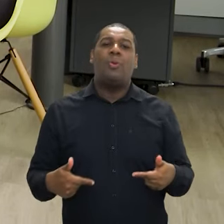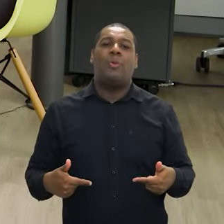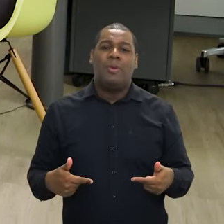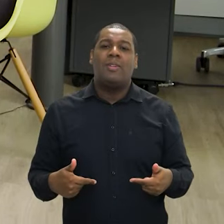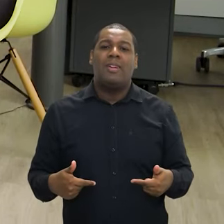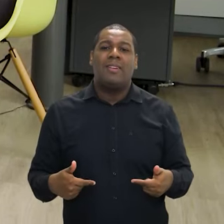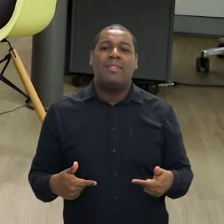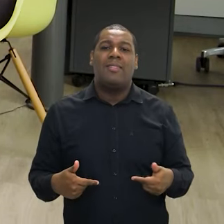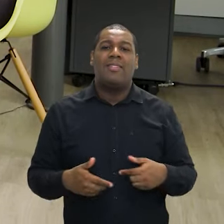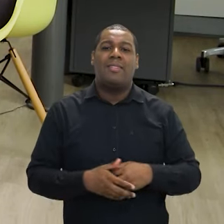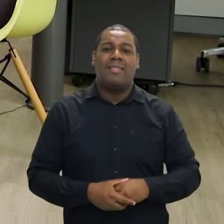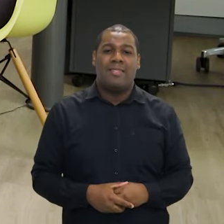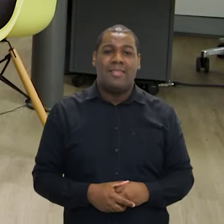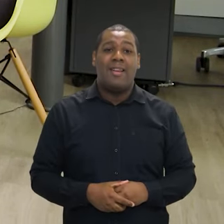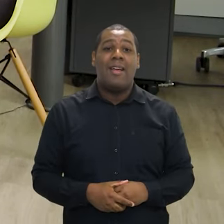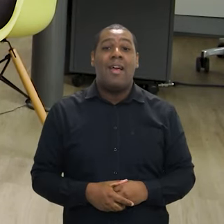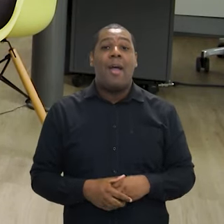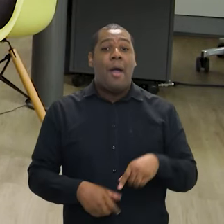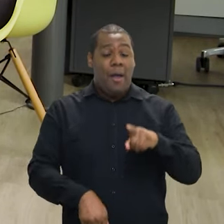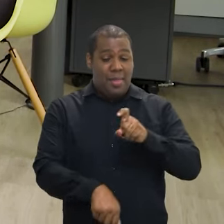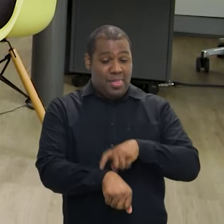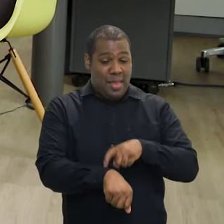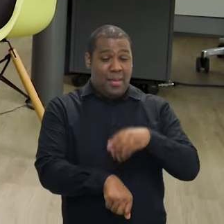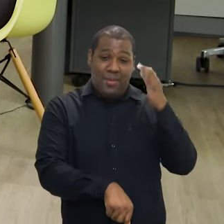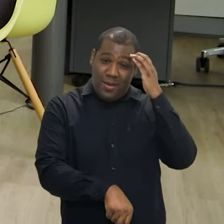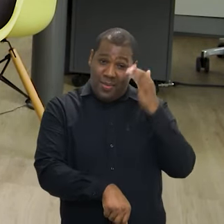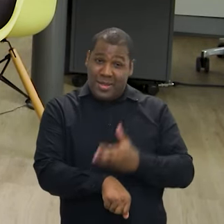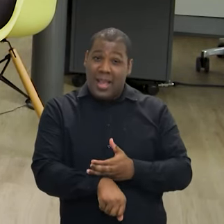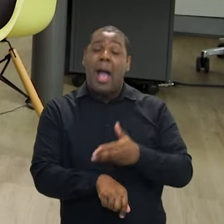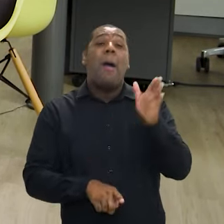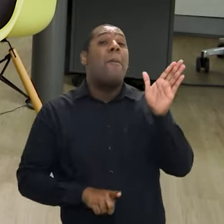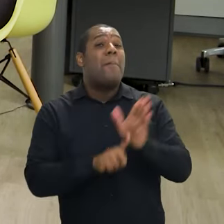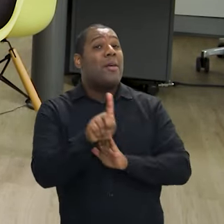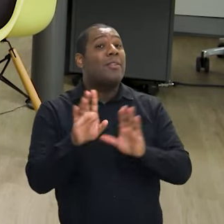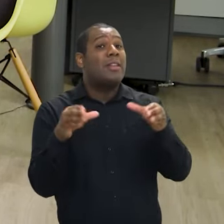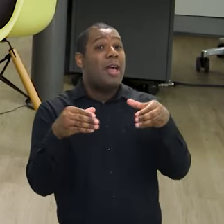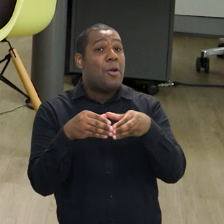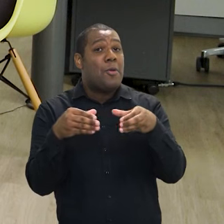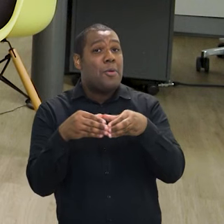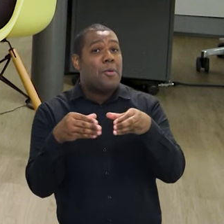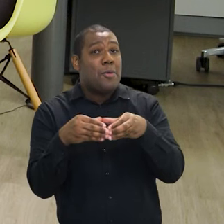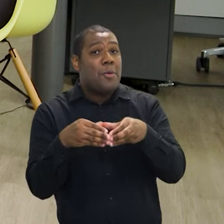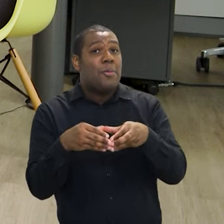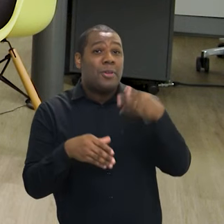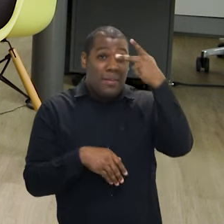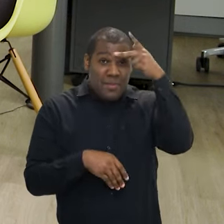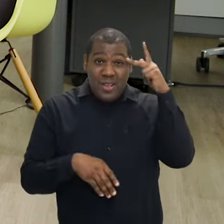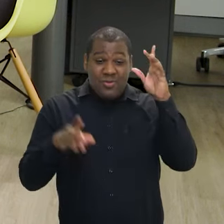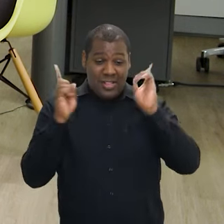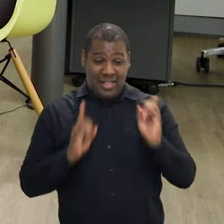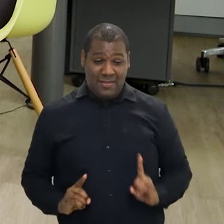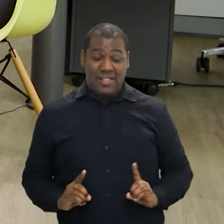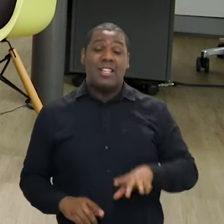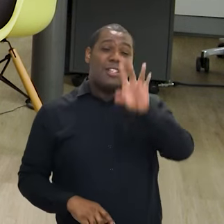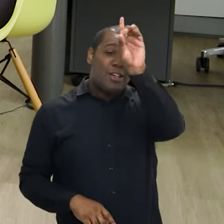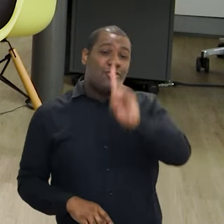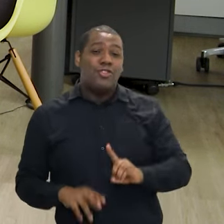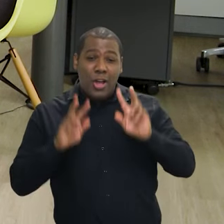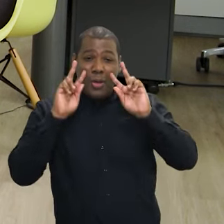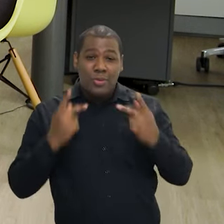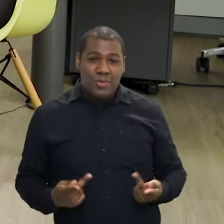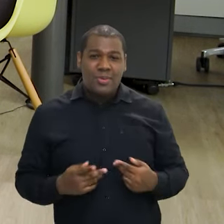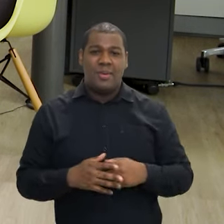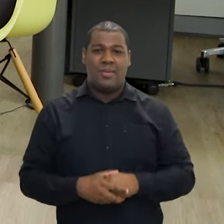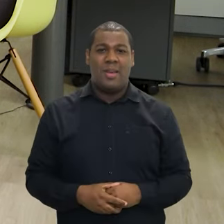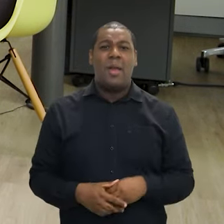ciente da nossa responsabilidade. Temos pouquíssimo tempo, mas ainda tem um grupo importante, que são as pessoas com deficiência. Fale rapidamente para a